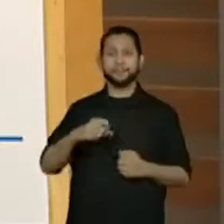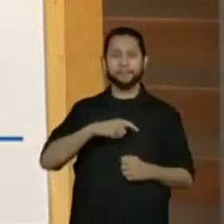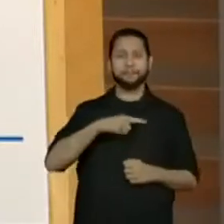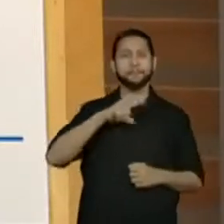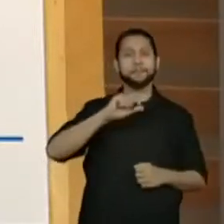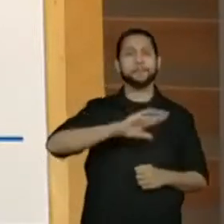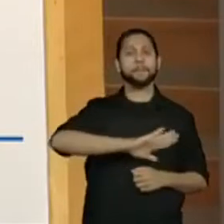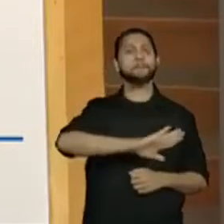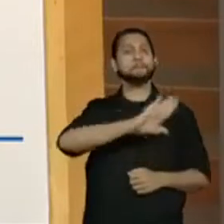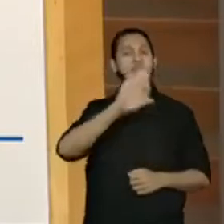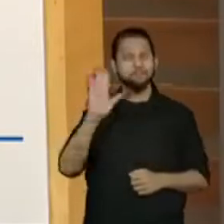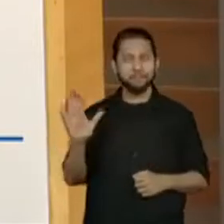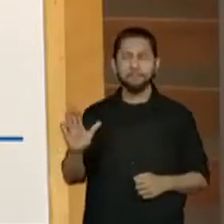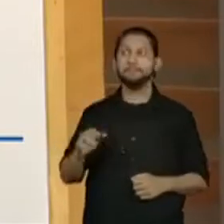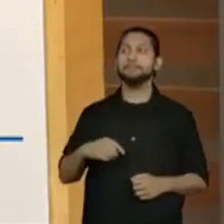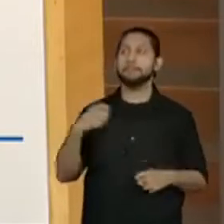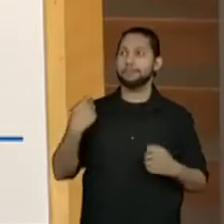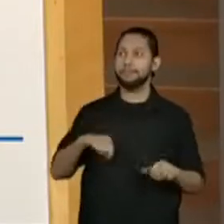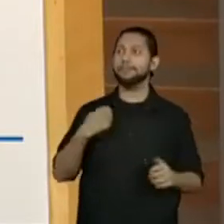Saudação. Saudação.